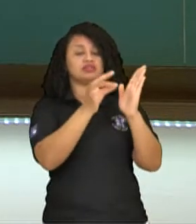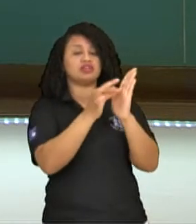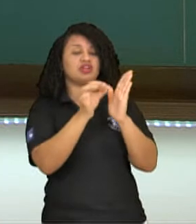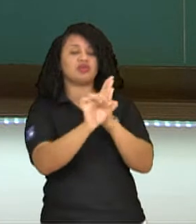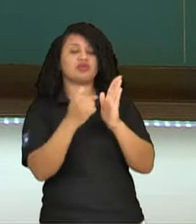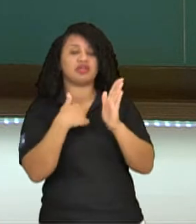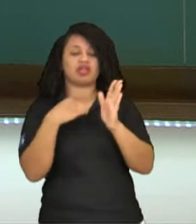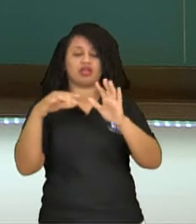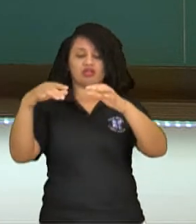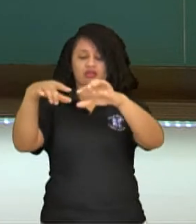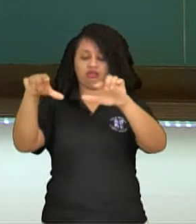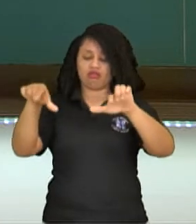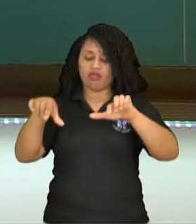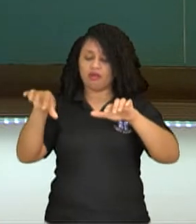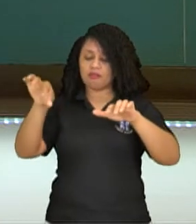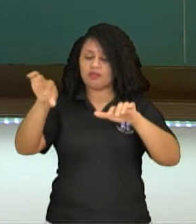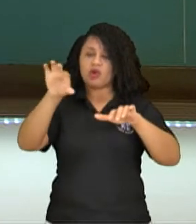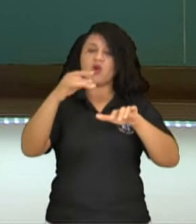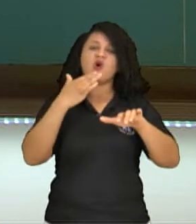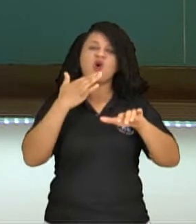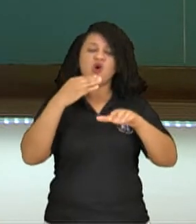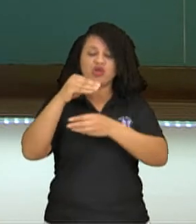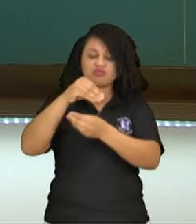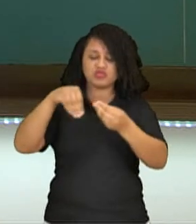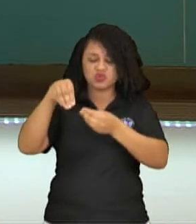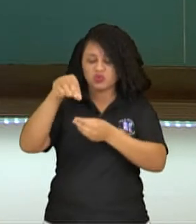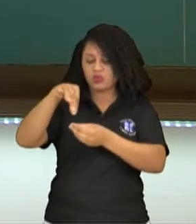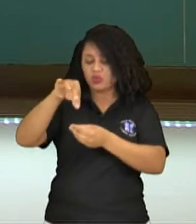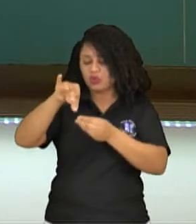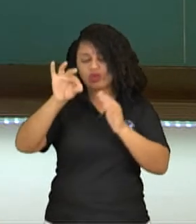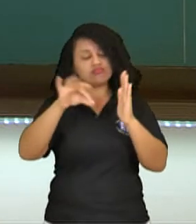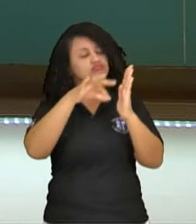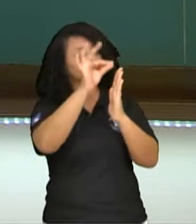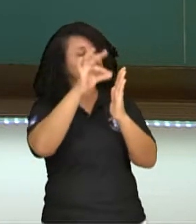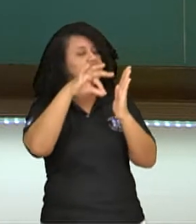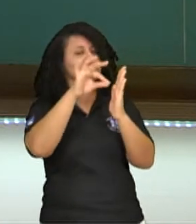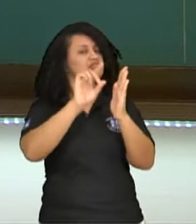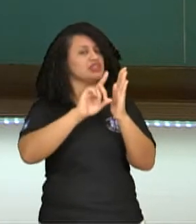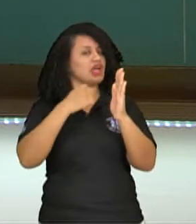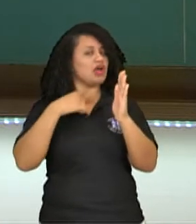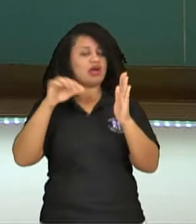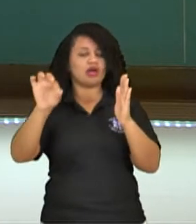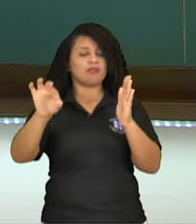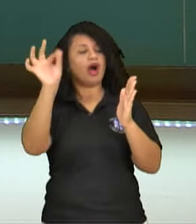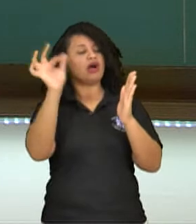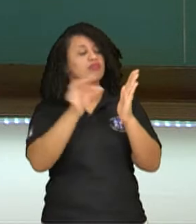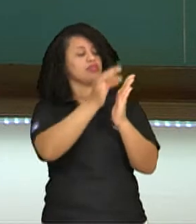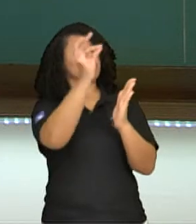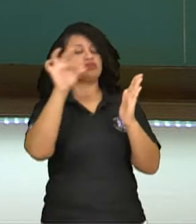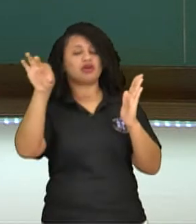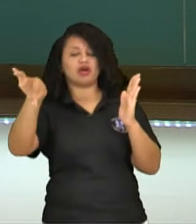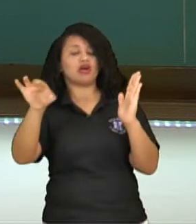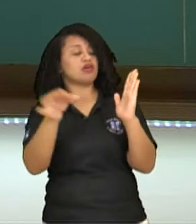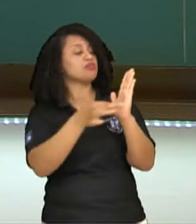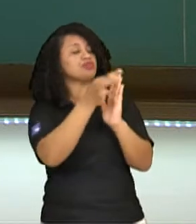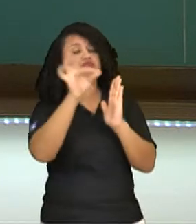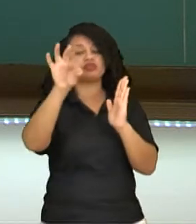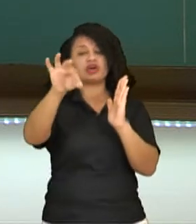ideia da tinta, paleta, de cor, vai se misturar na tela, vai utilizar a ideia das cores, das cores